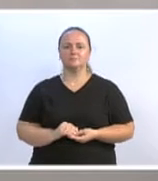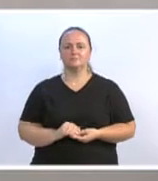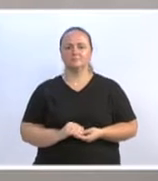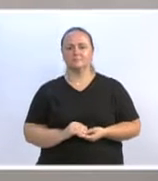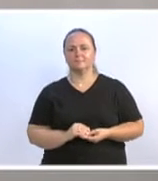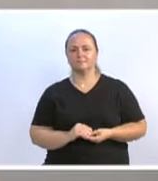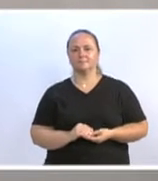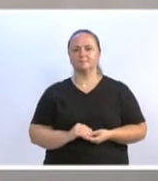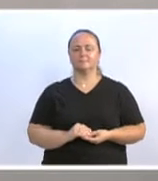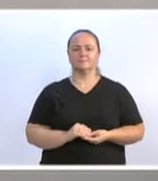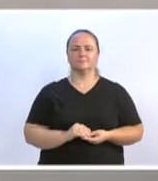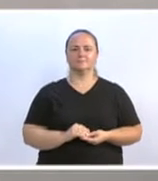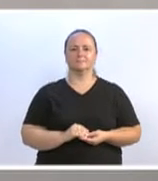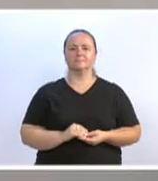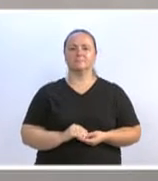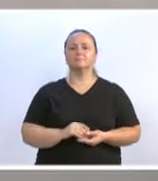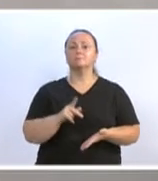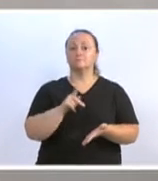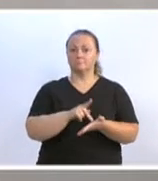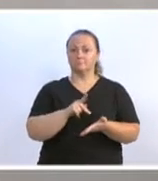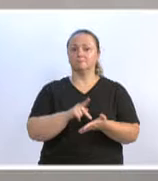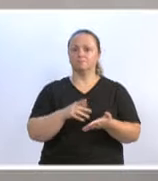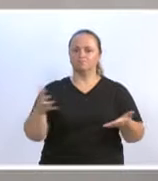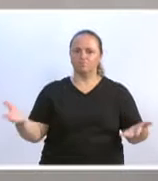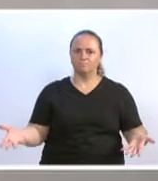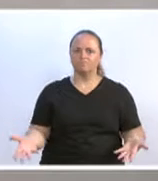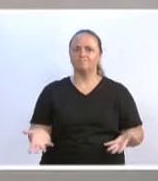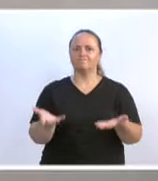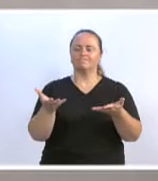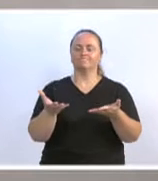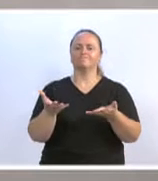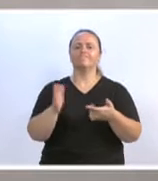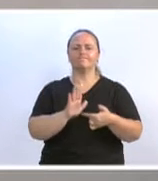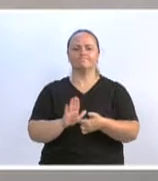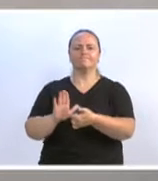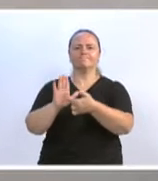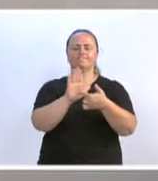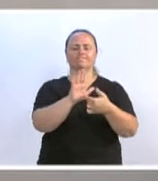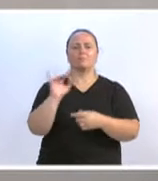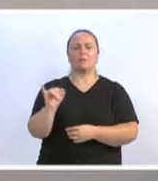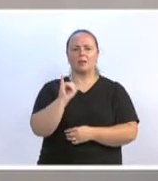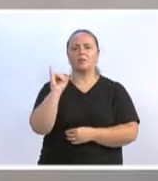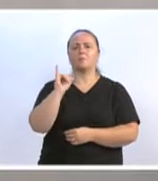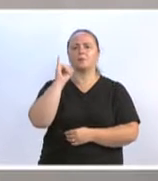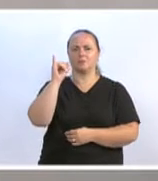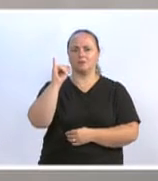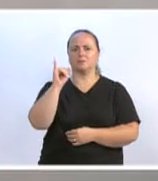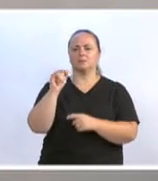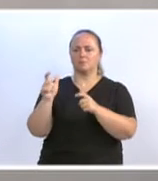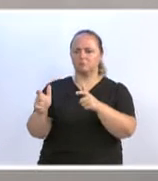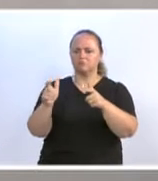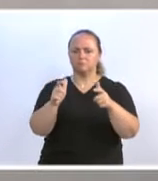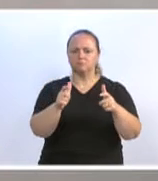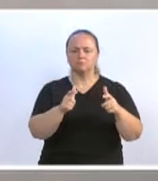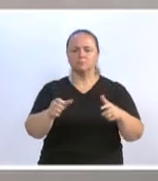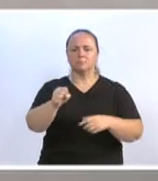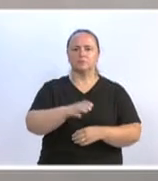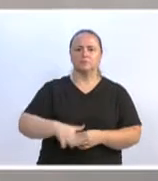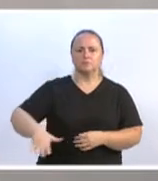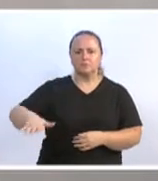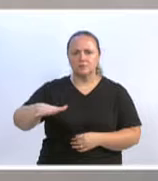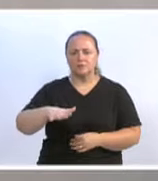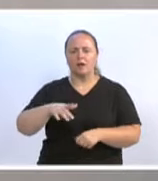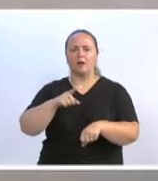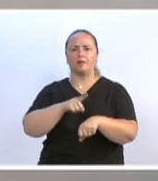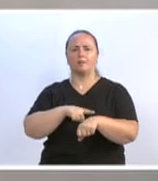foi exaltado a importância do 23BI nas causas sociais, nos momentos